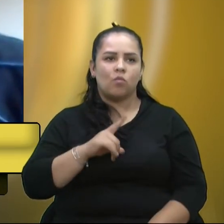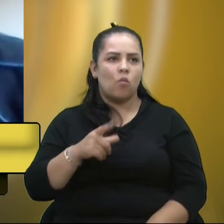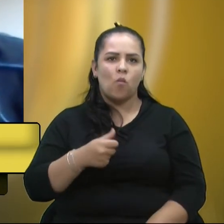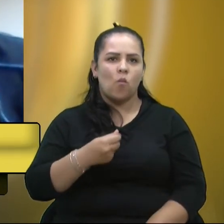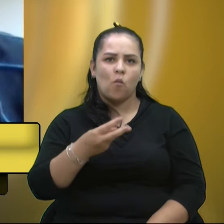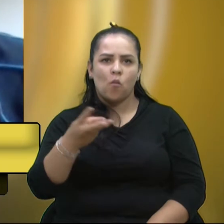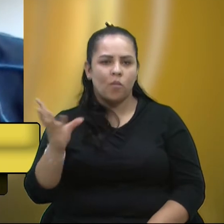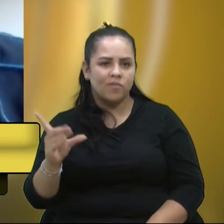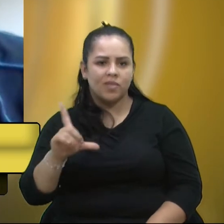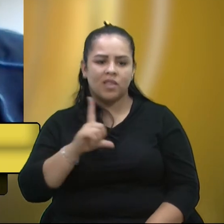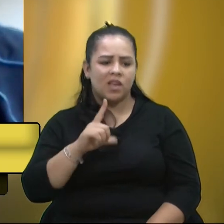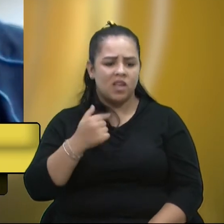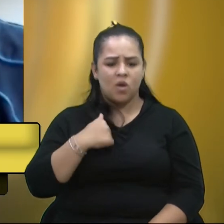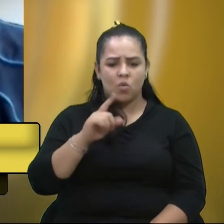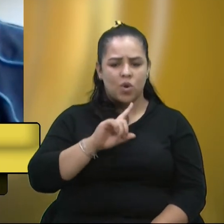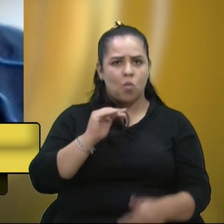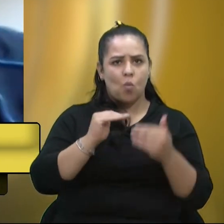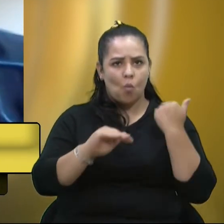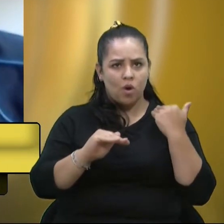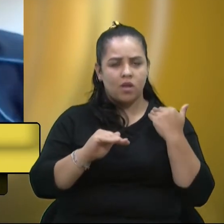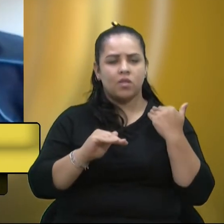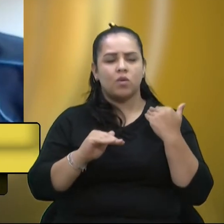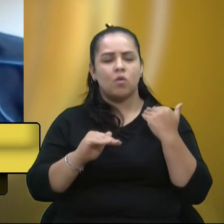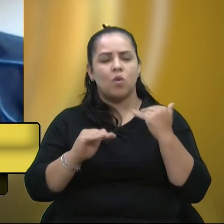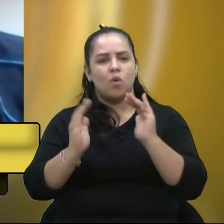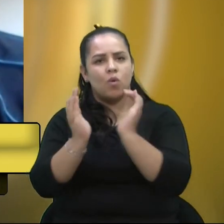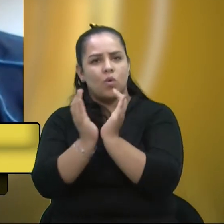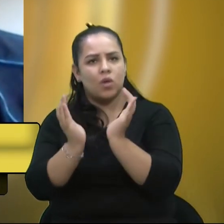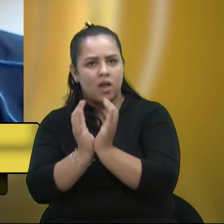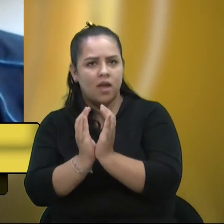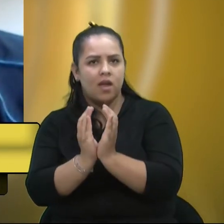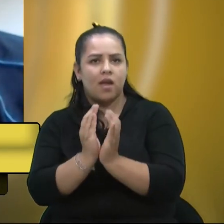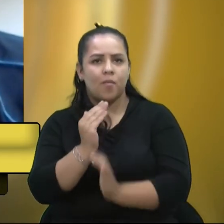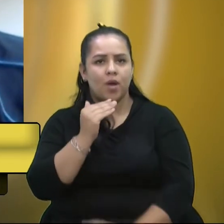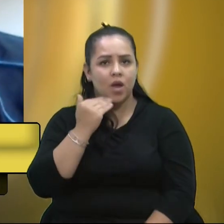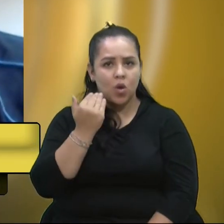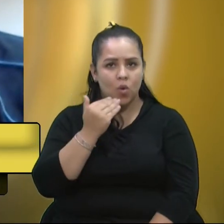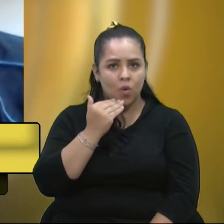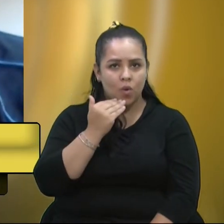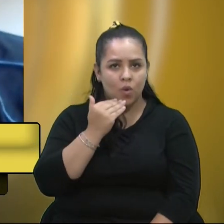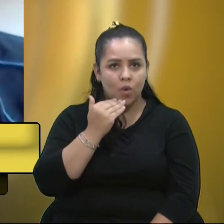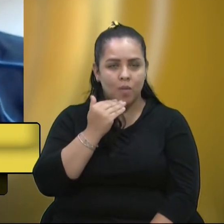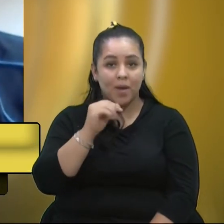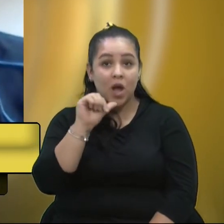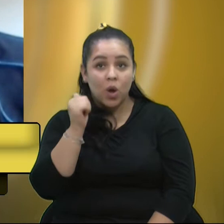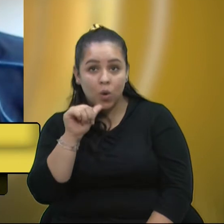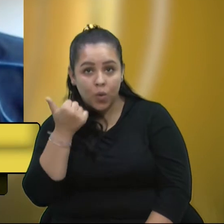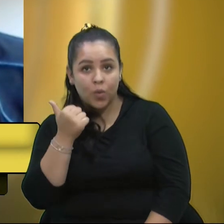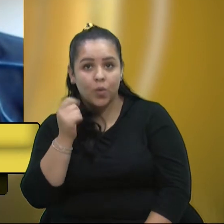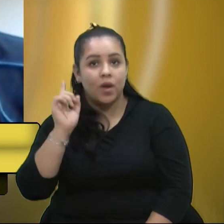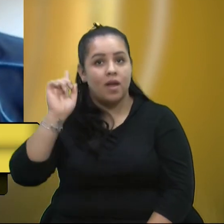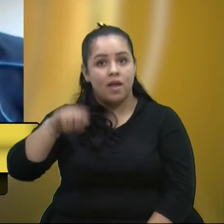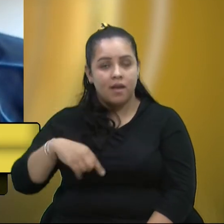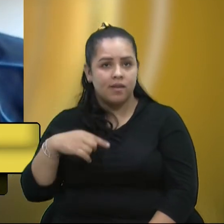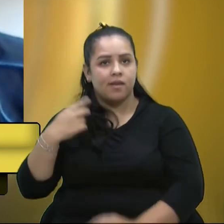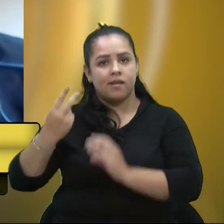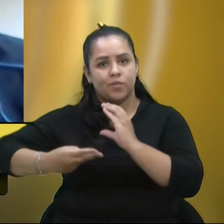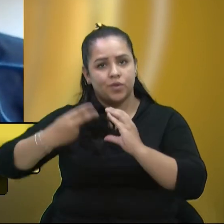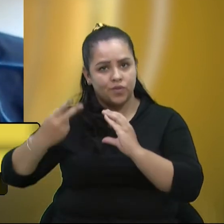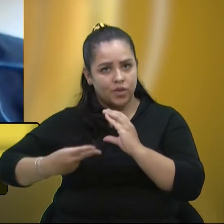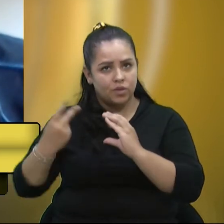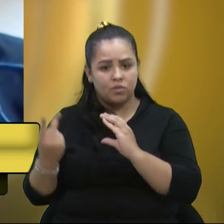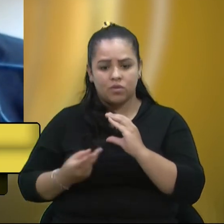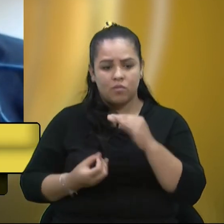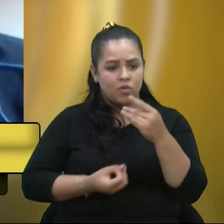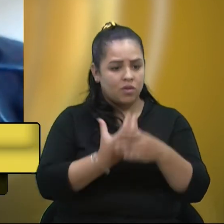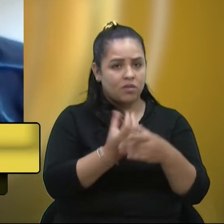discordâncias que eu tenho do meu colega e amigo, vereador Marcon, uma delas é de que a Câmara de Vereadores, ela produz, ela